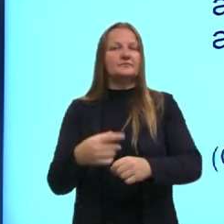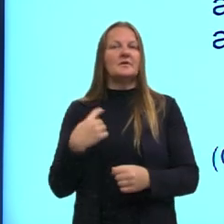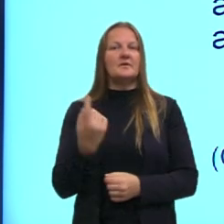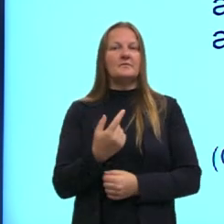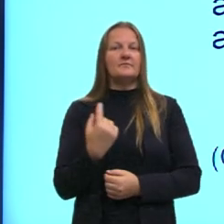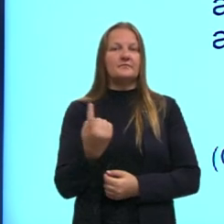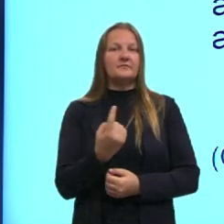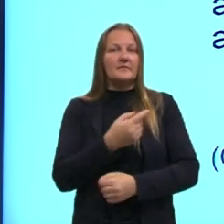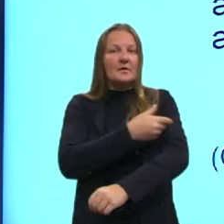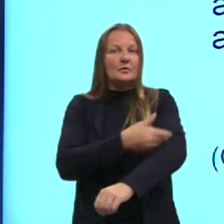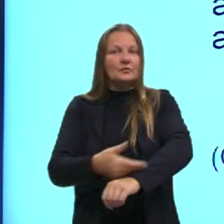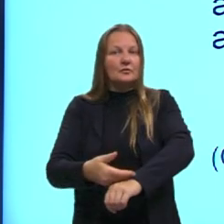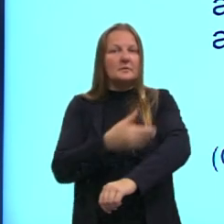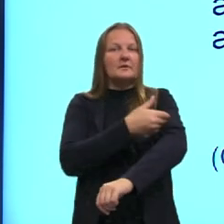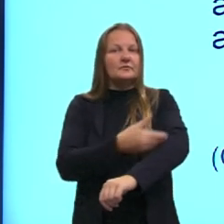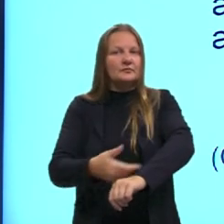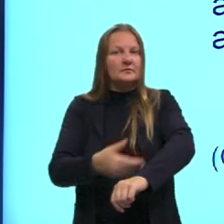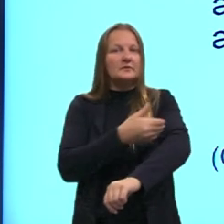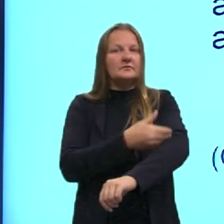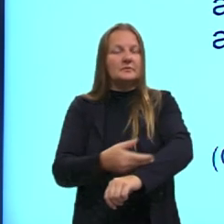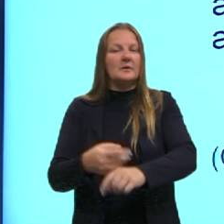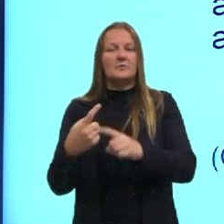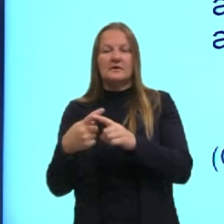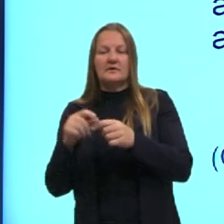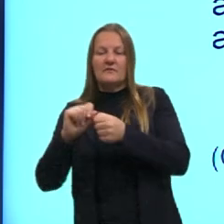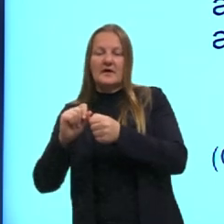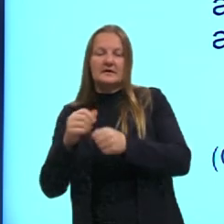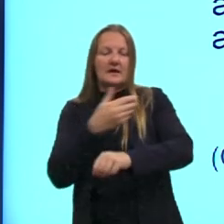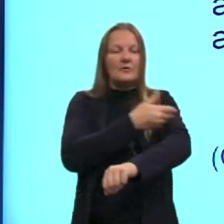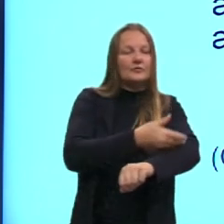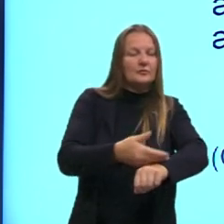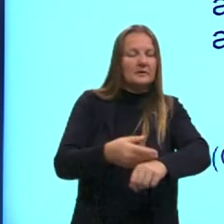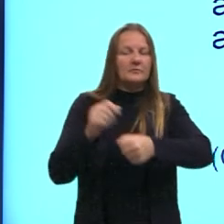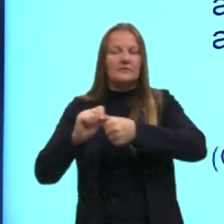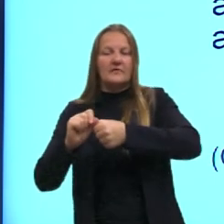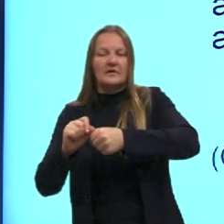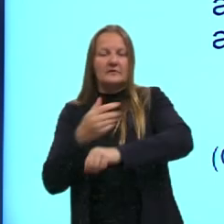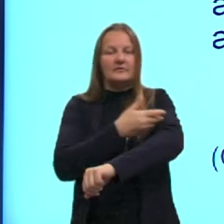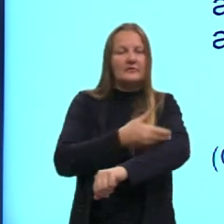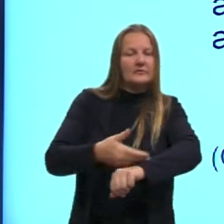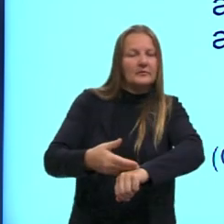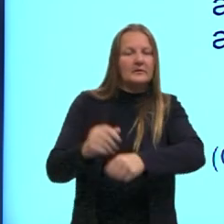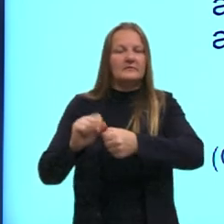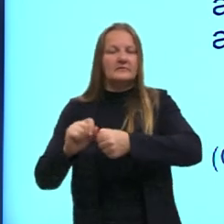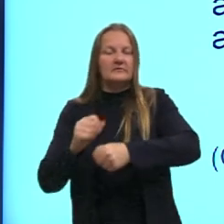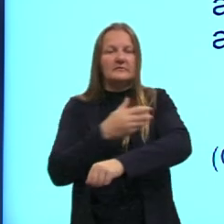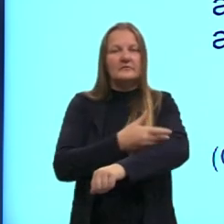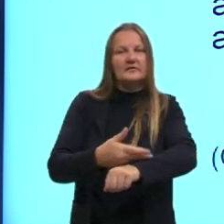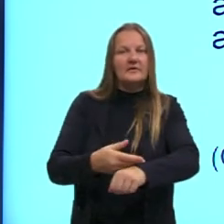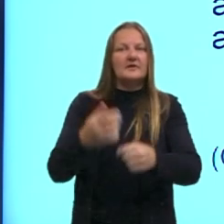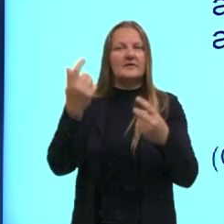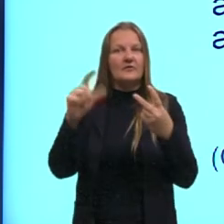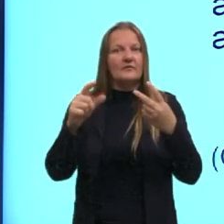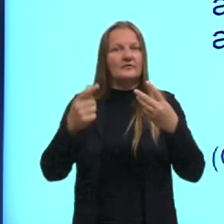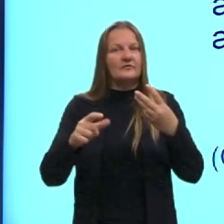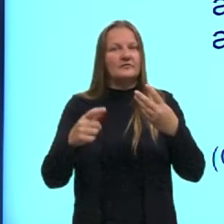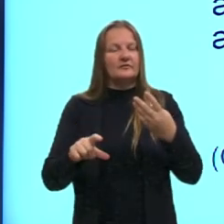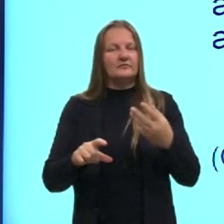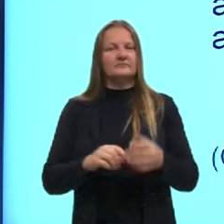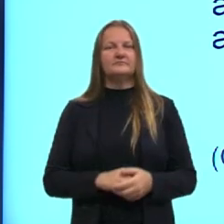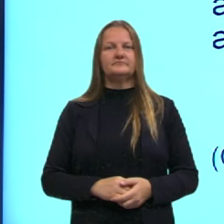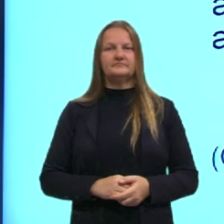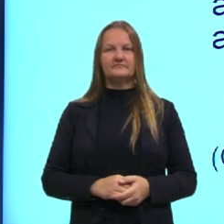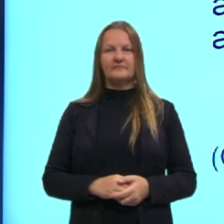e daí aqui por que não faz isso por que não faz isso olha aqui o se acostuma de novo